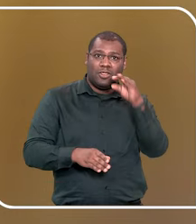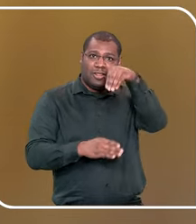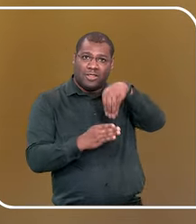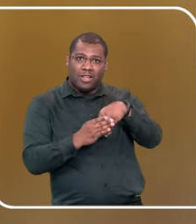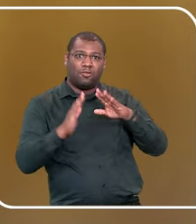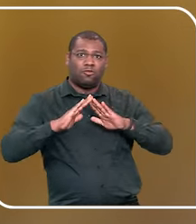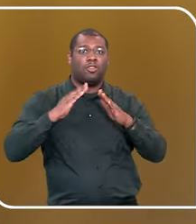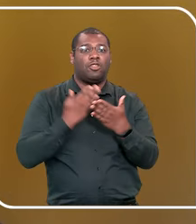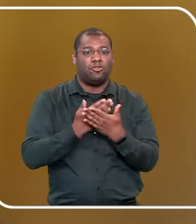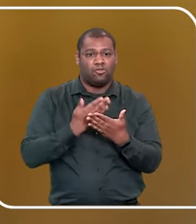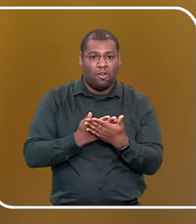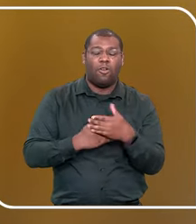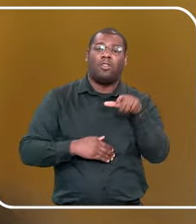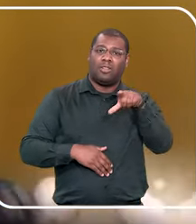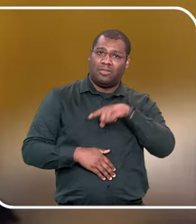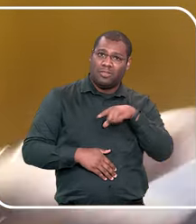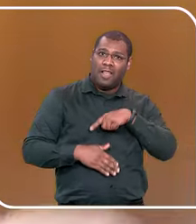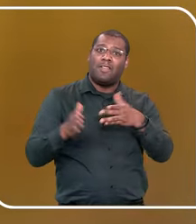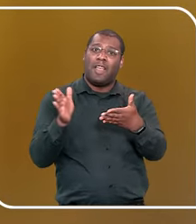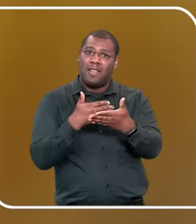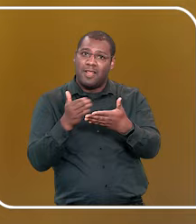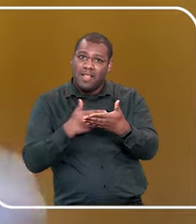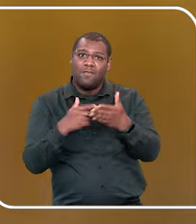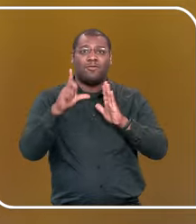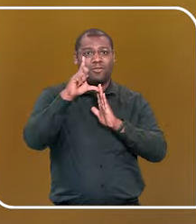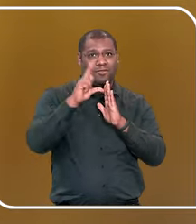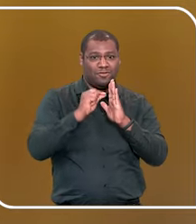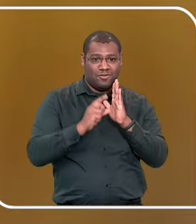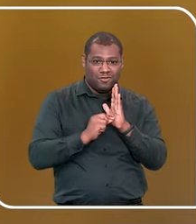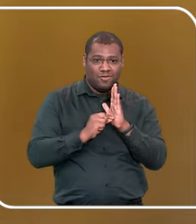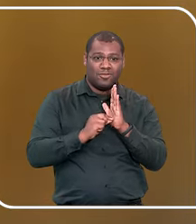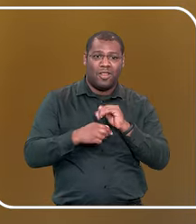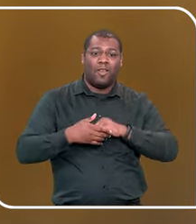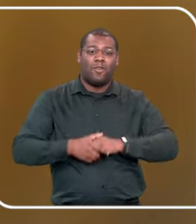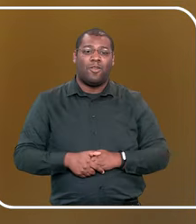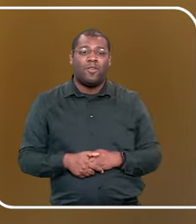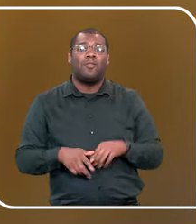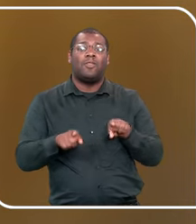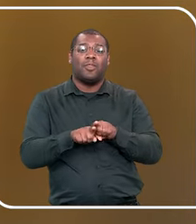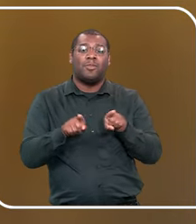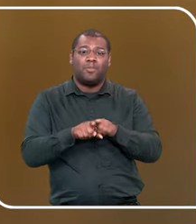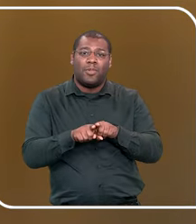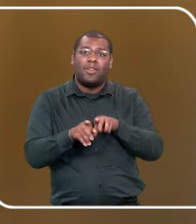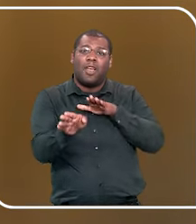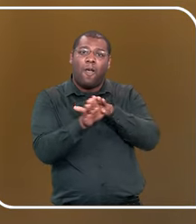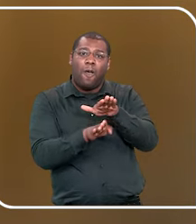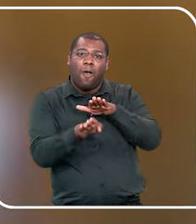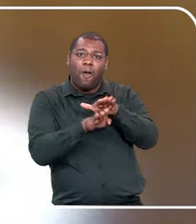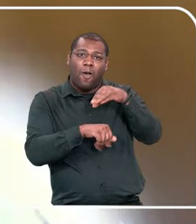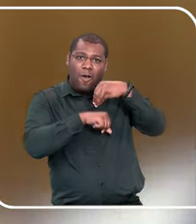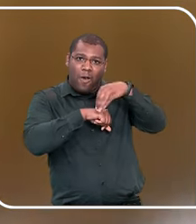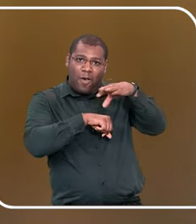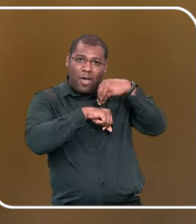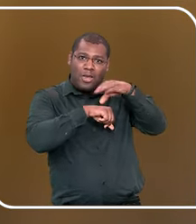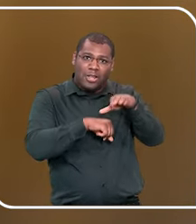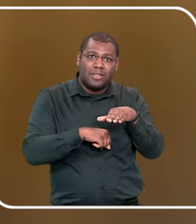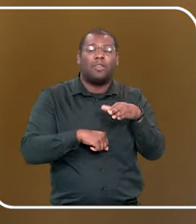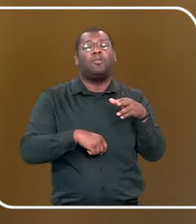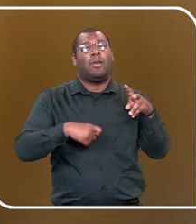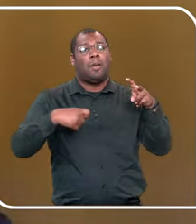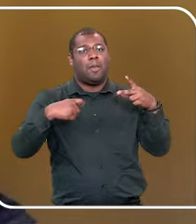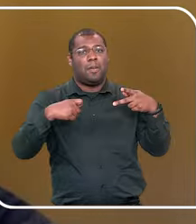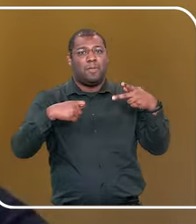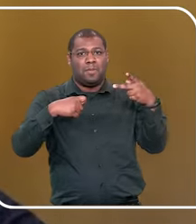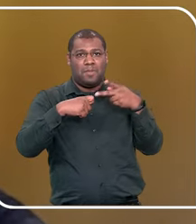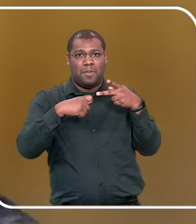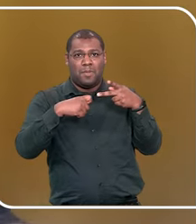também na versão digital, e o manual de orientações odontopediátricas para crianças de 0 a 2 anos. Hoje nós temos aí